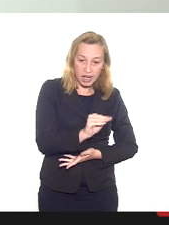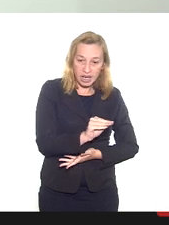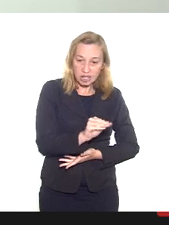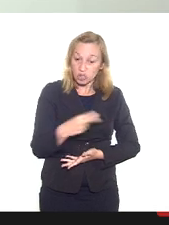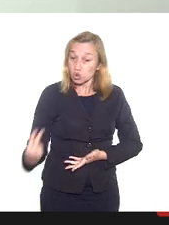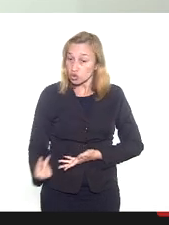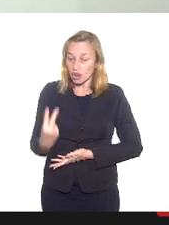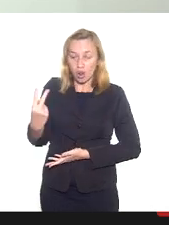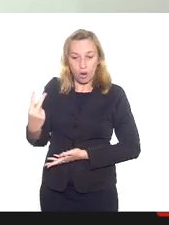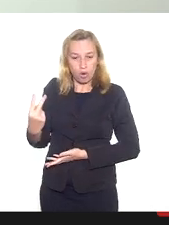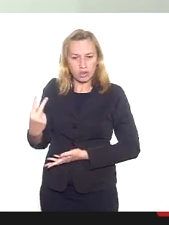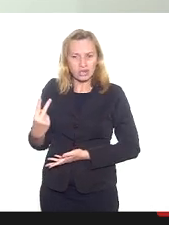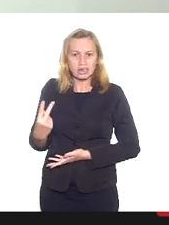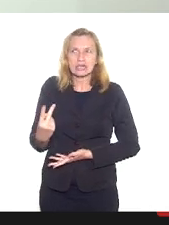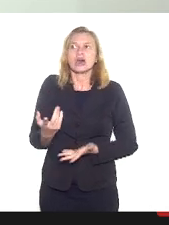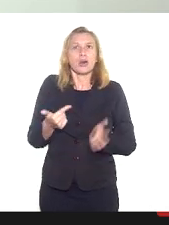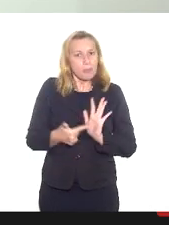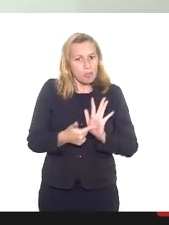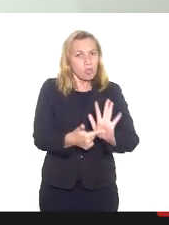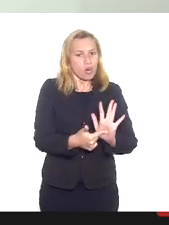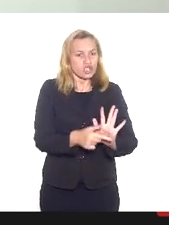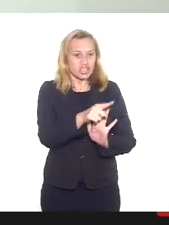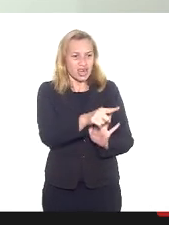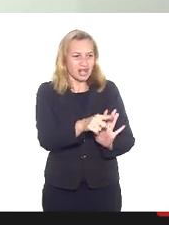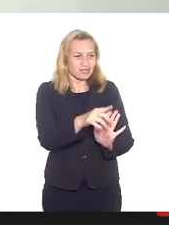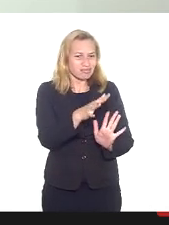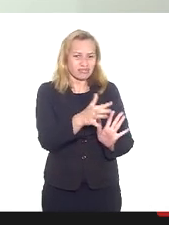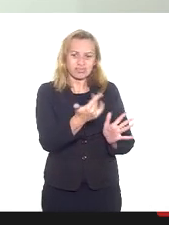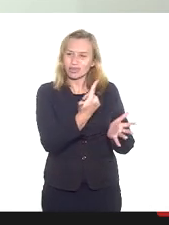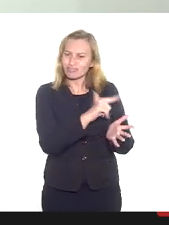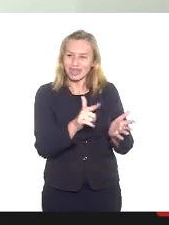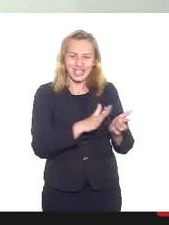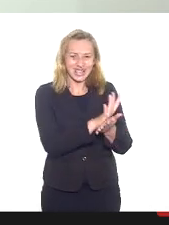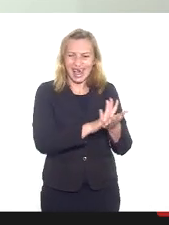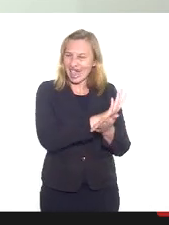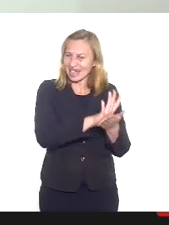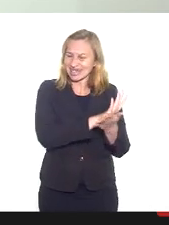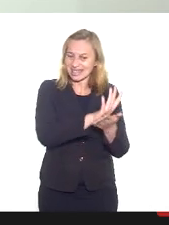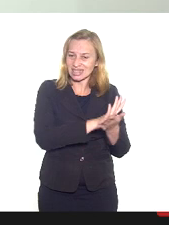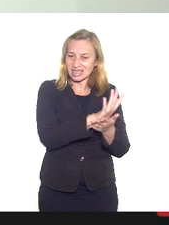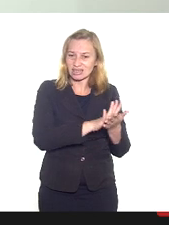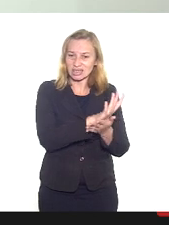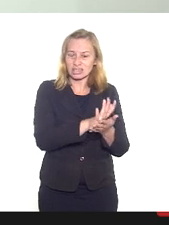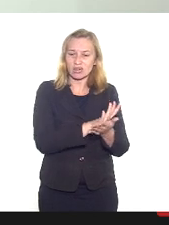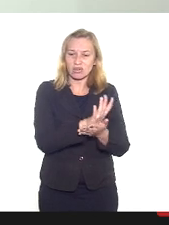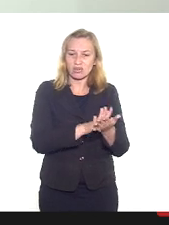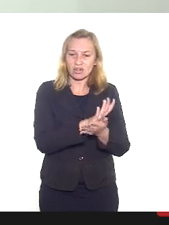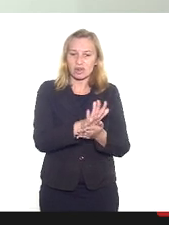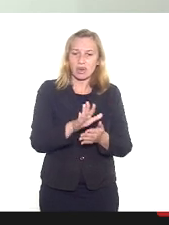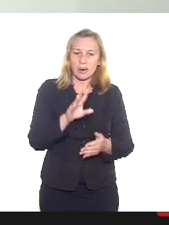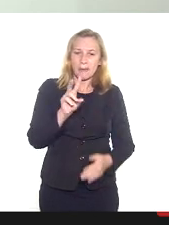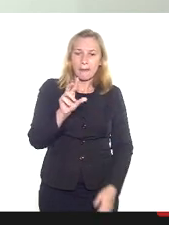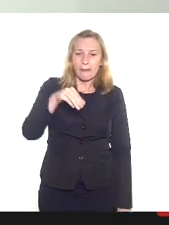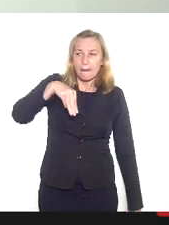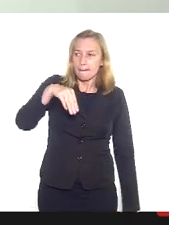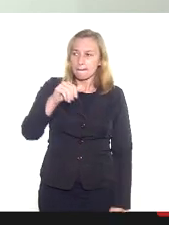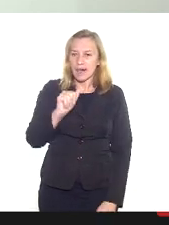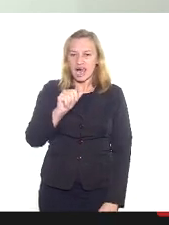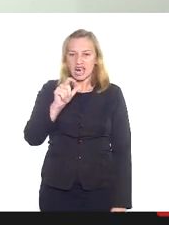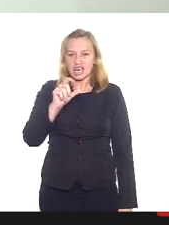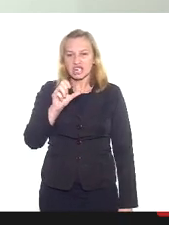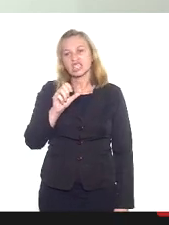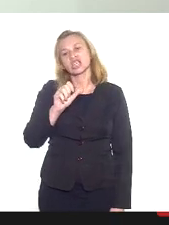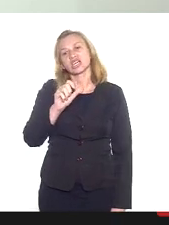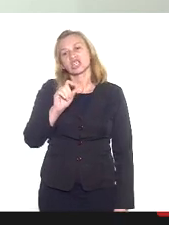fundamentais, fica muito nítido que elas não têm religião alguma. São vândalos, são marginais e aí